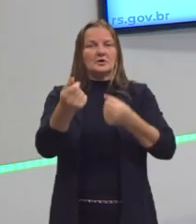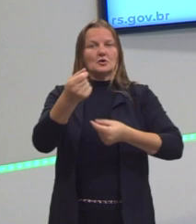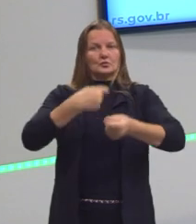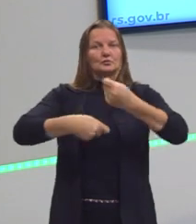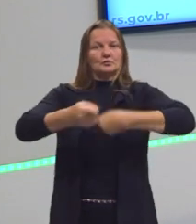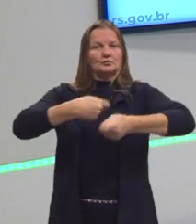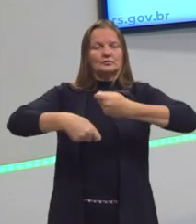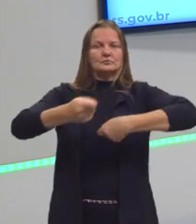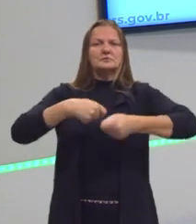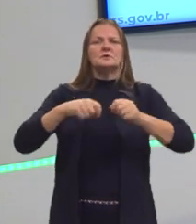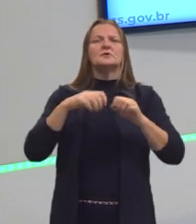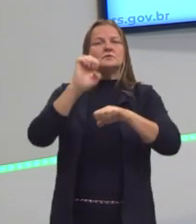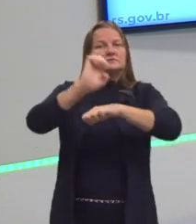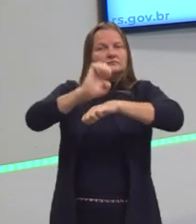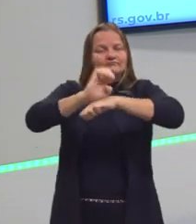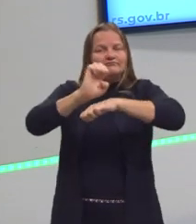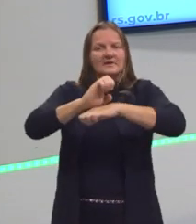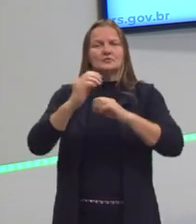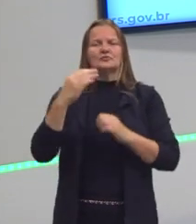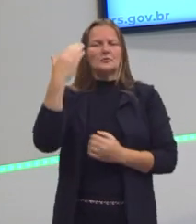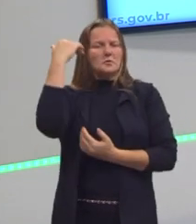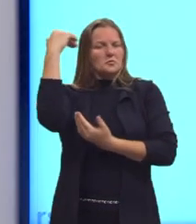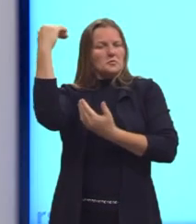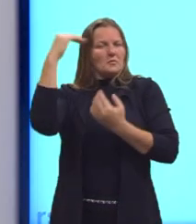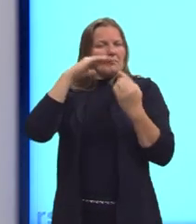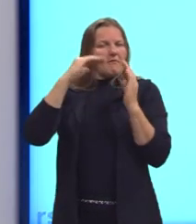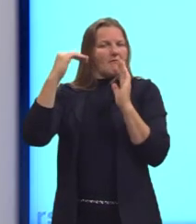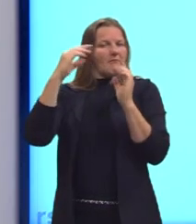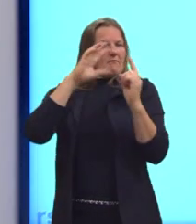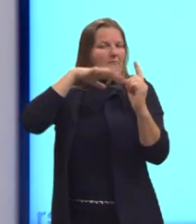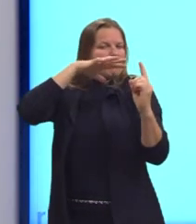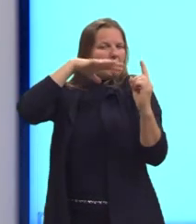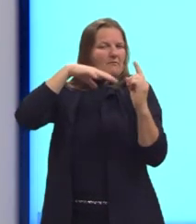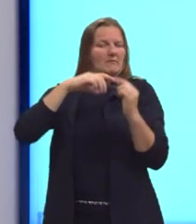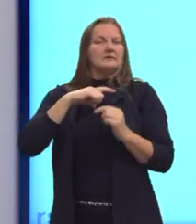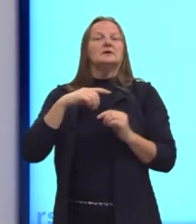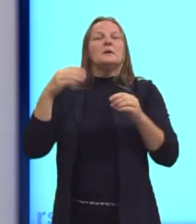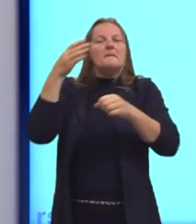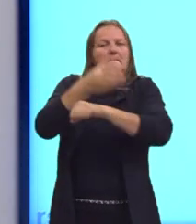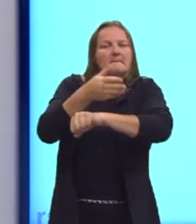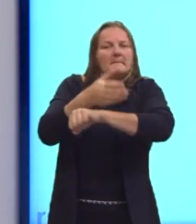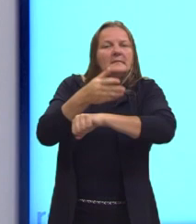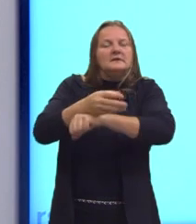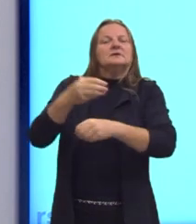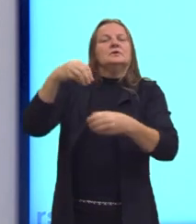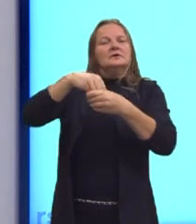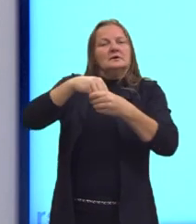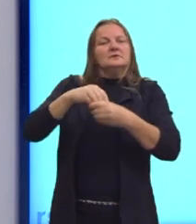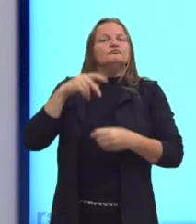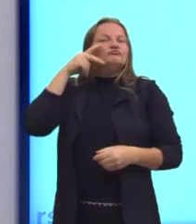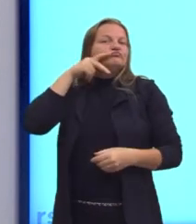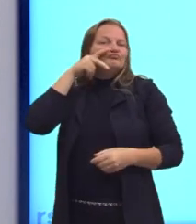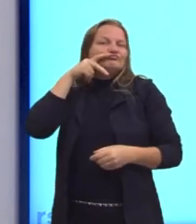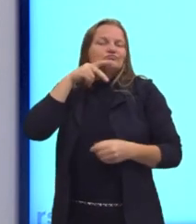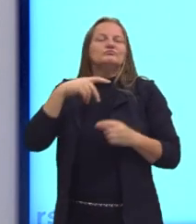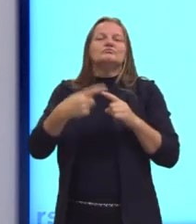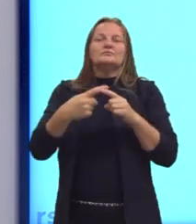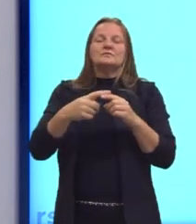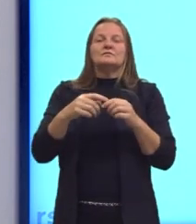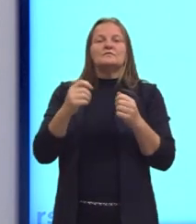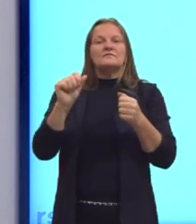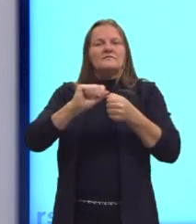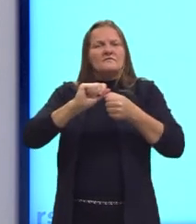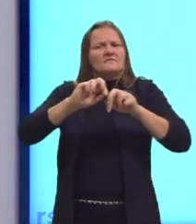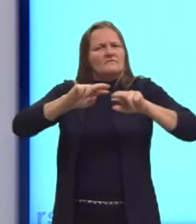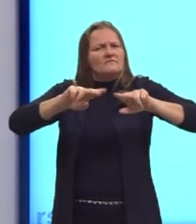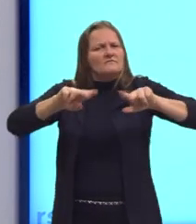econômica, o status, o prestígio e também a participação nos partidos são elementos que fazem parte dessa